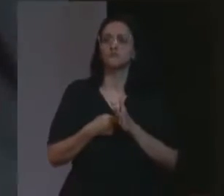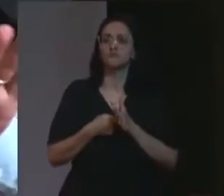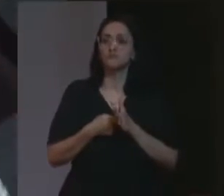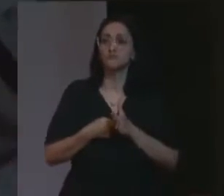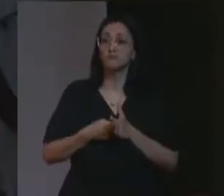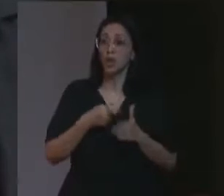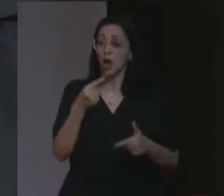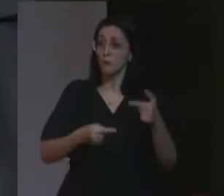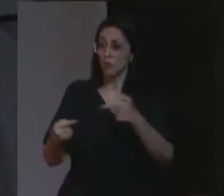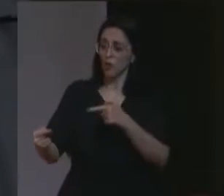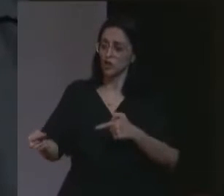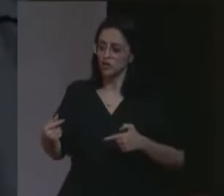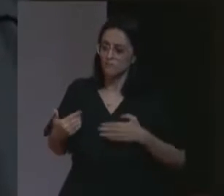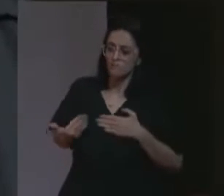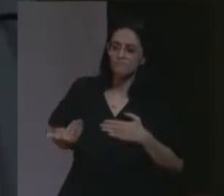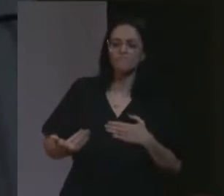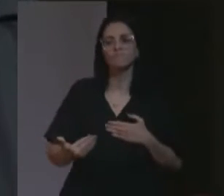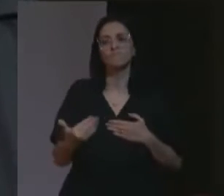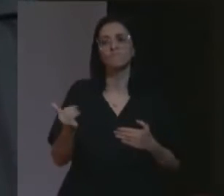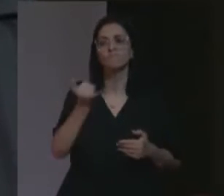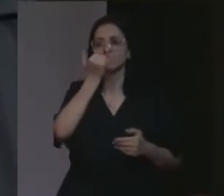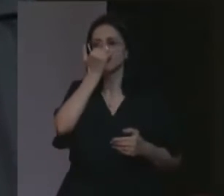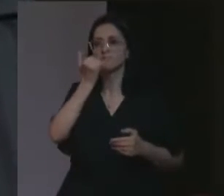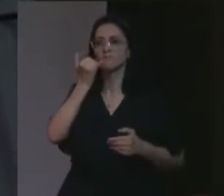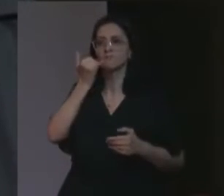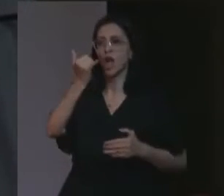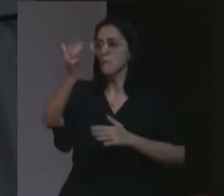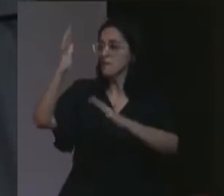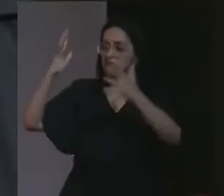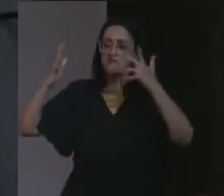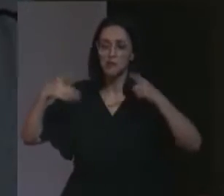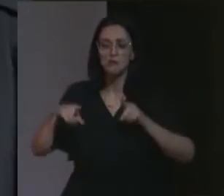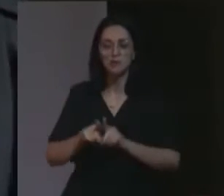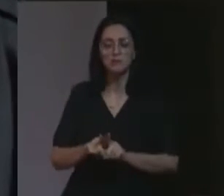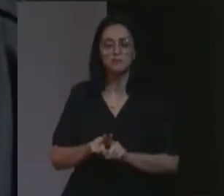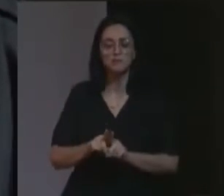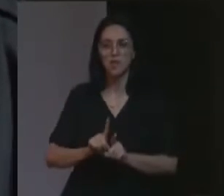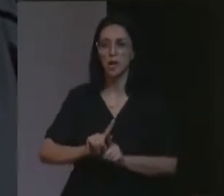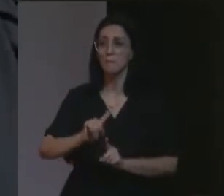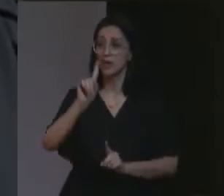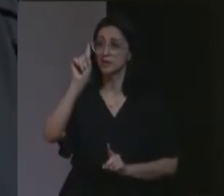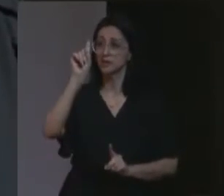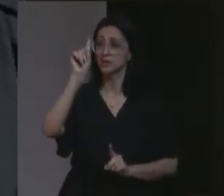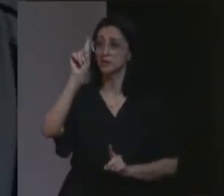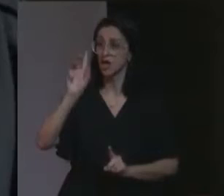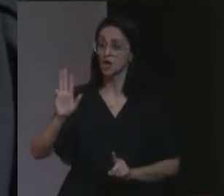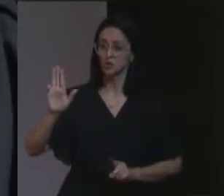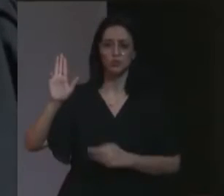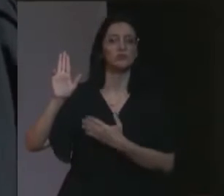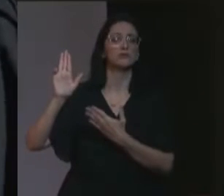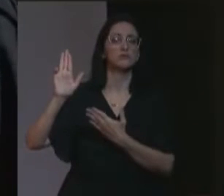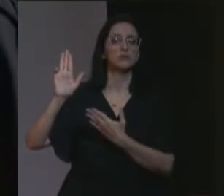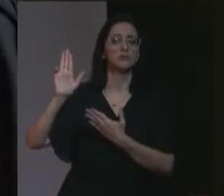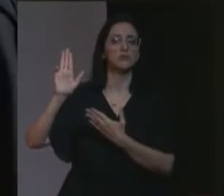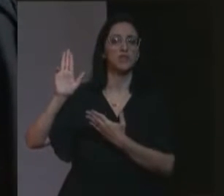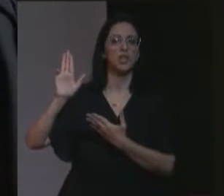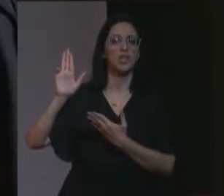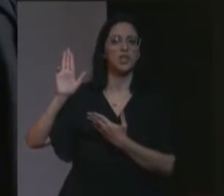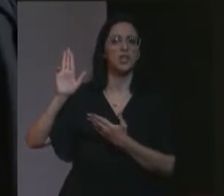a política desastrosa, ambiental, mas, Lula, não,